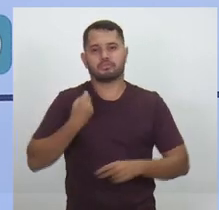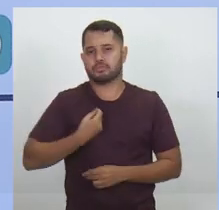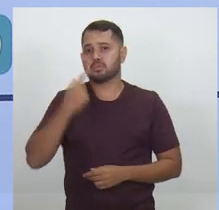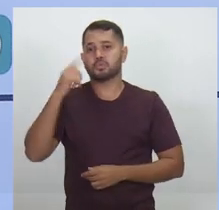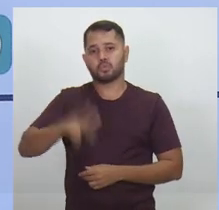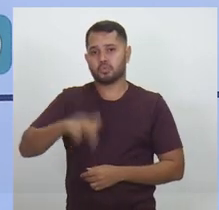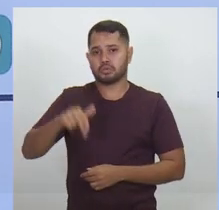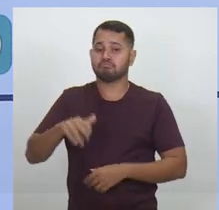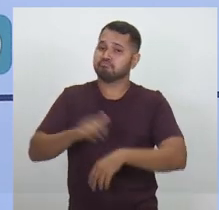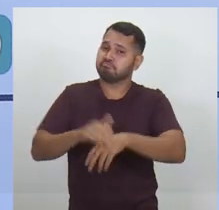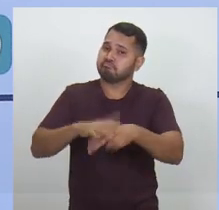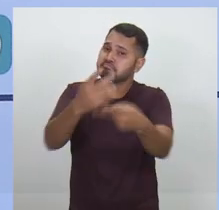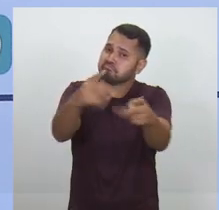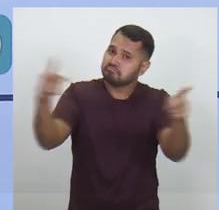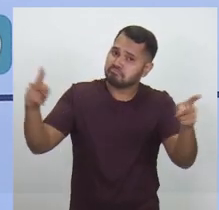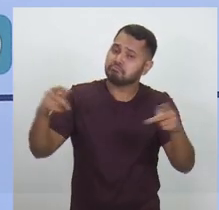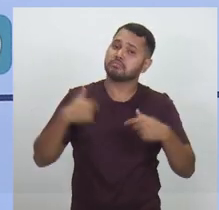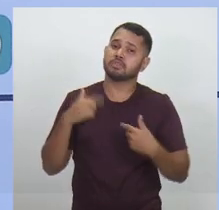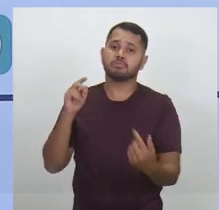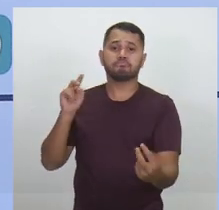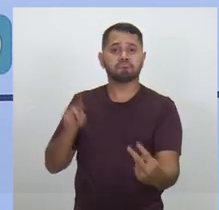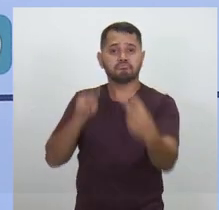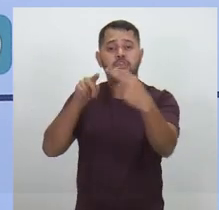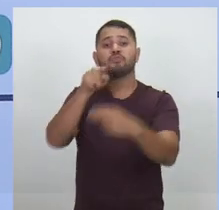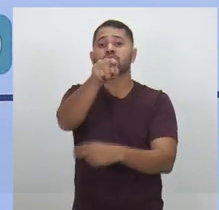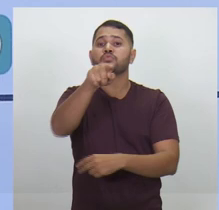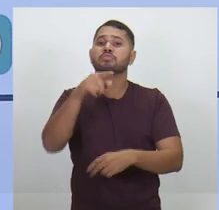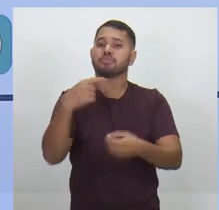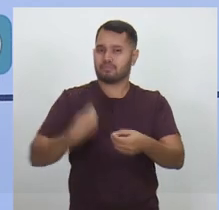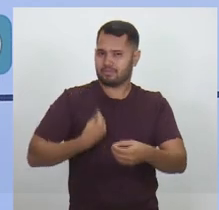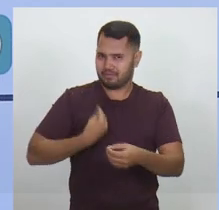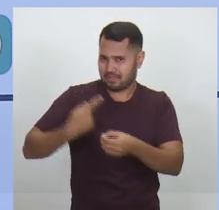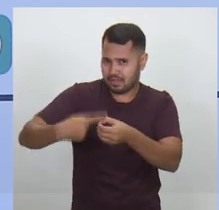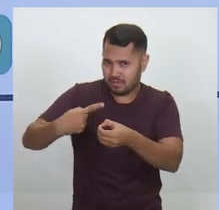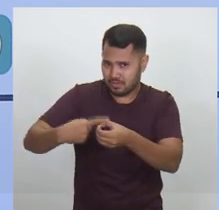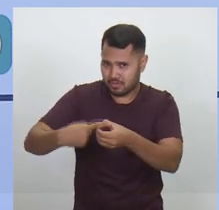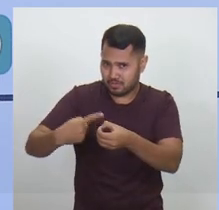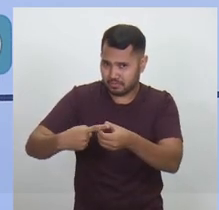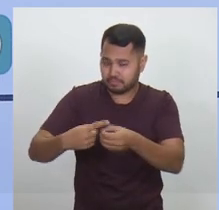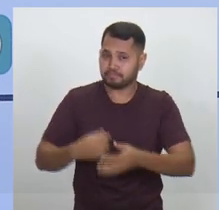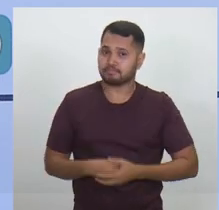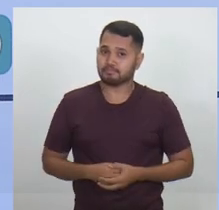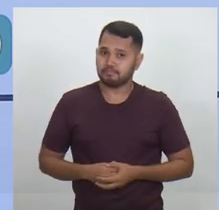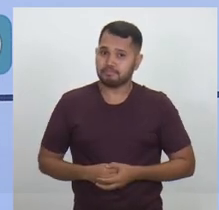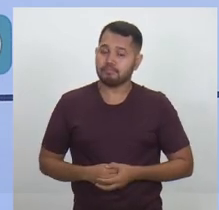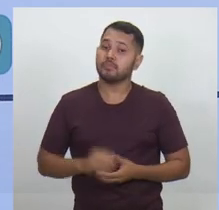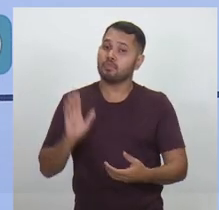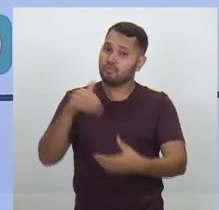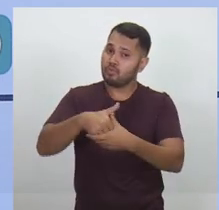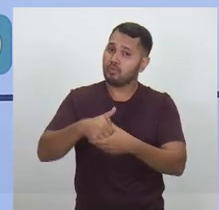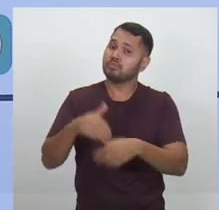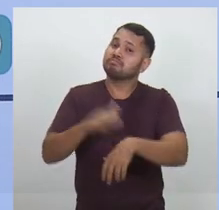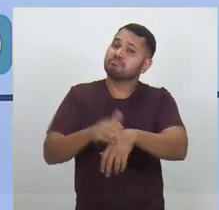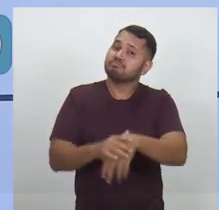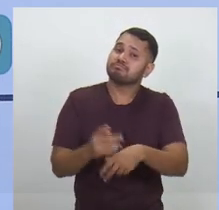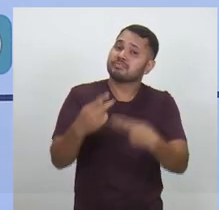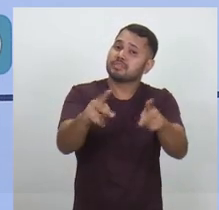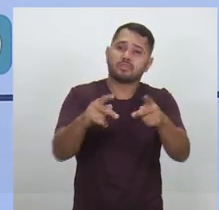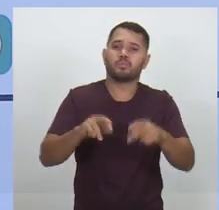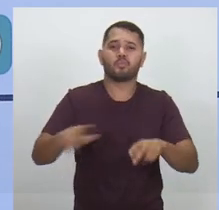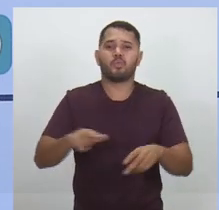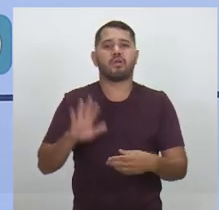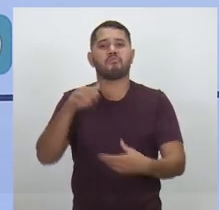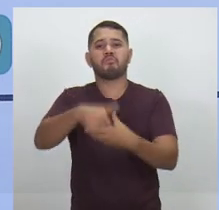Só depende de você. E eu quero falar nesse momento para quem está no interior. O voto é seu. Você não tem que